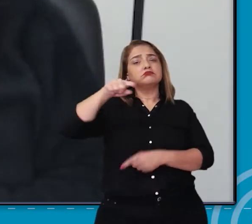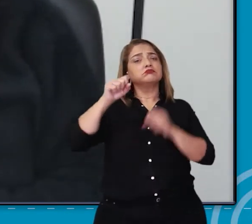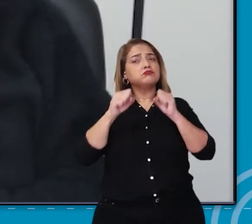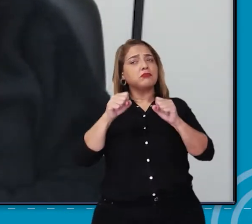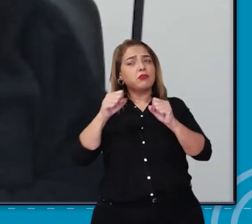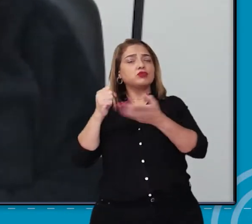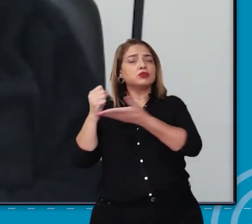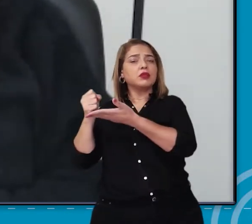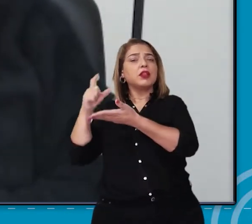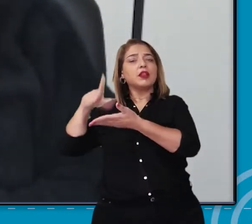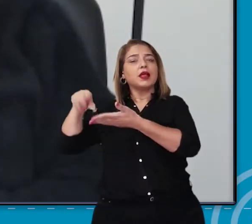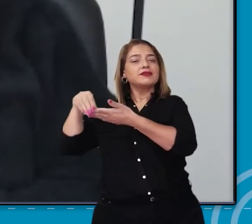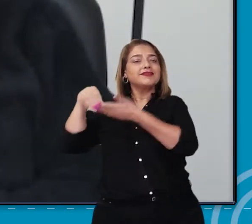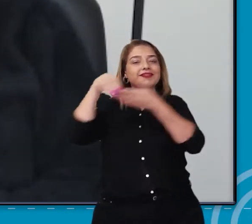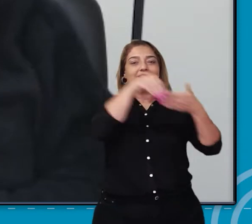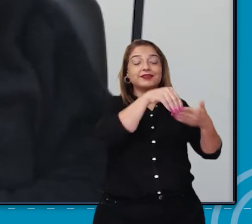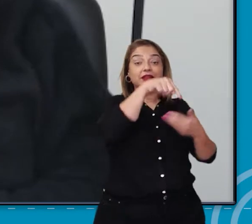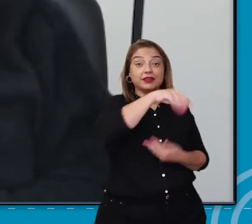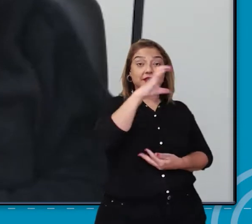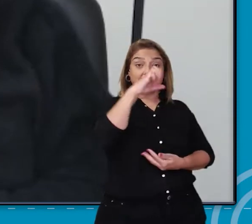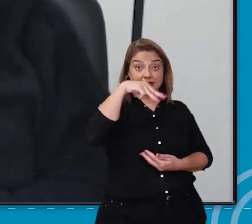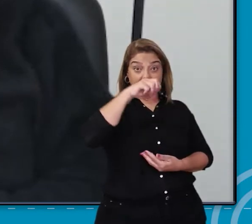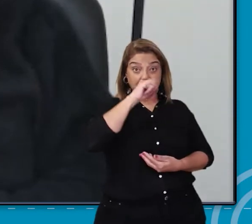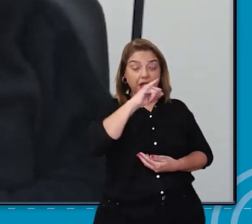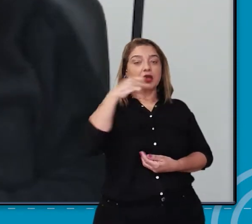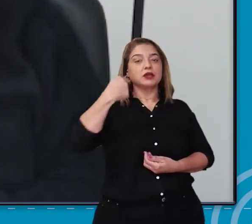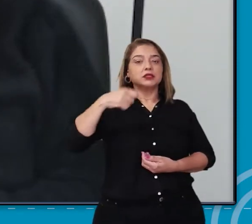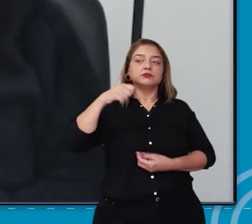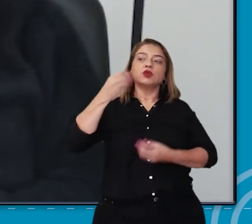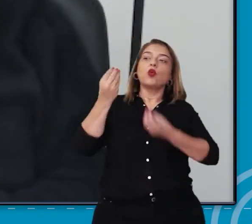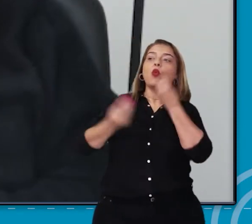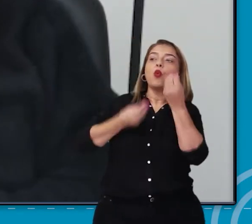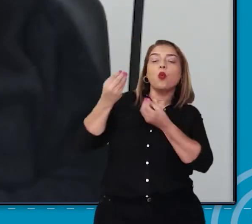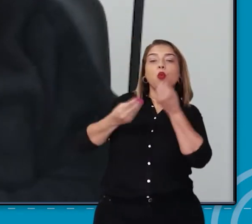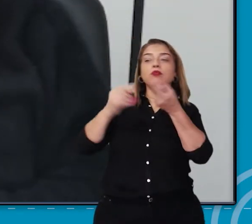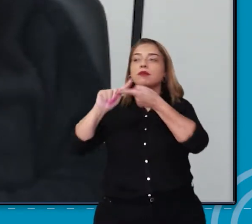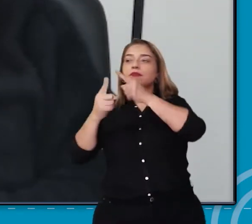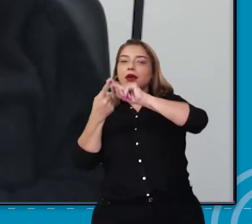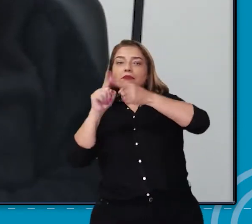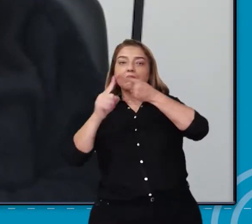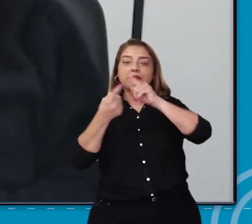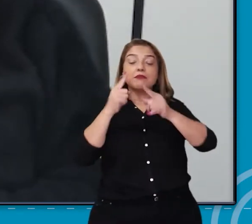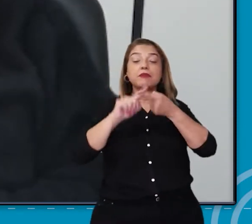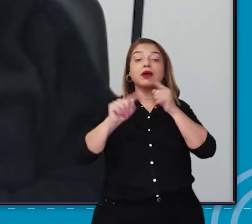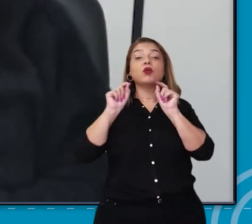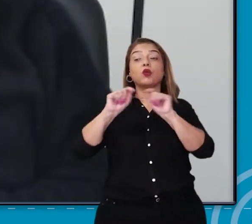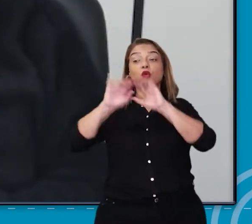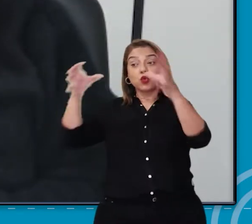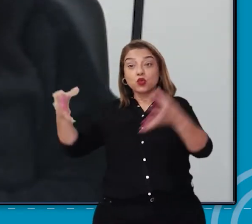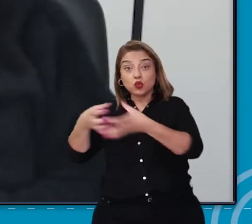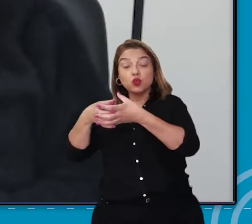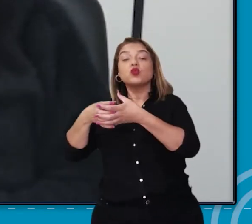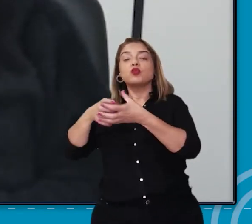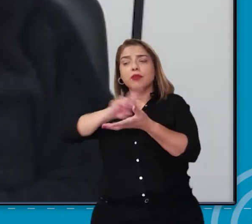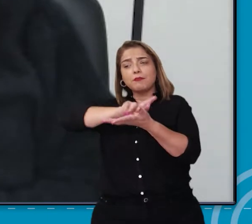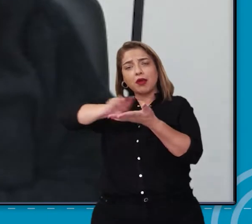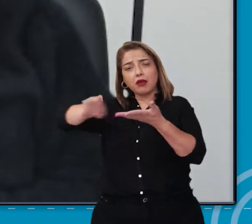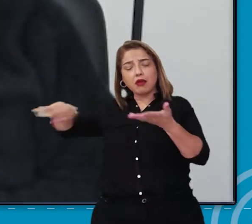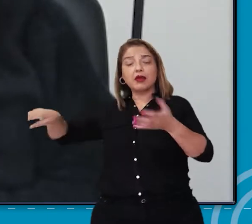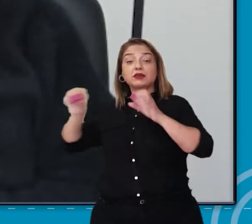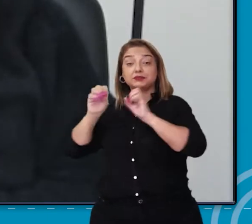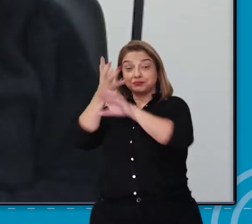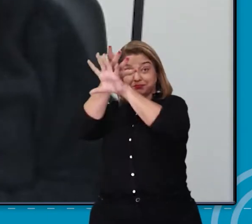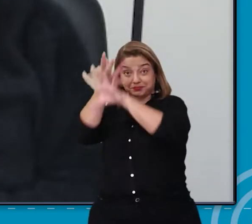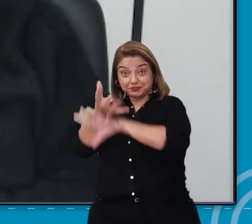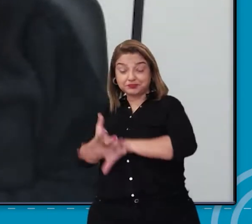chegar aqui no SEMAI é realizado por meio da articulação entre a equipe multidisciplinar da